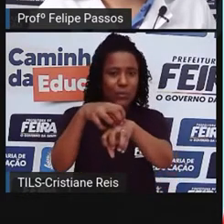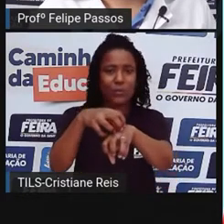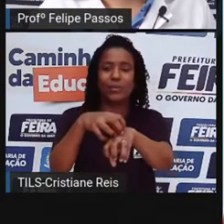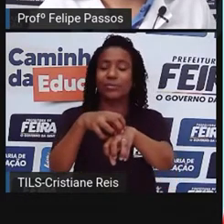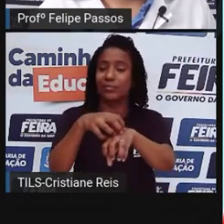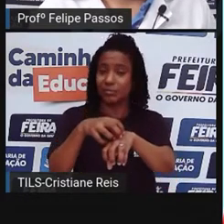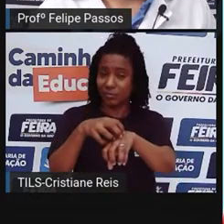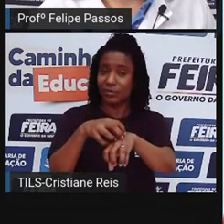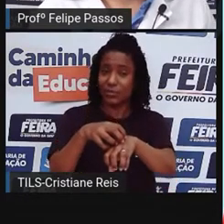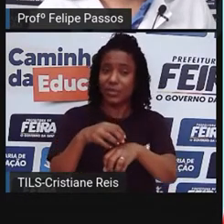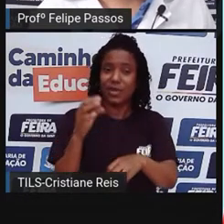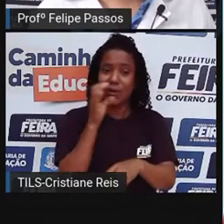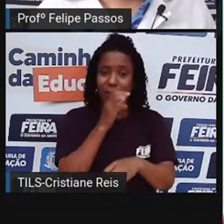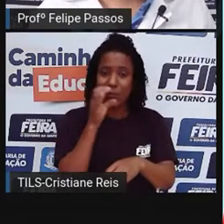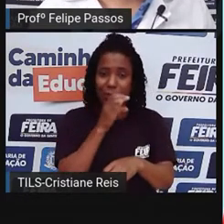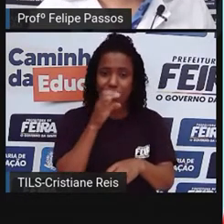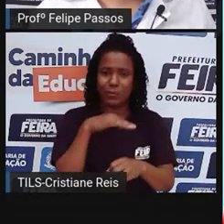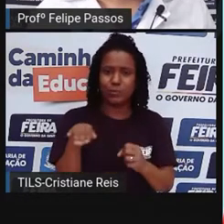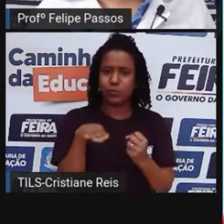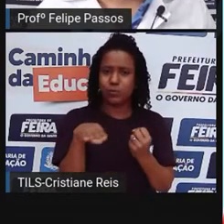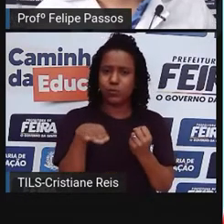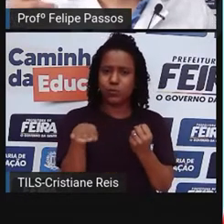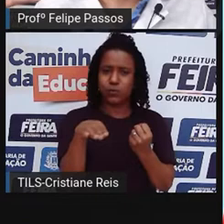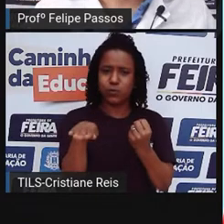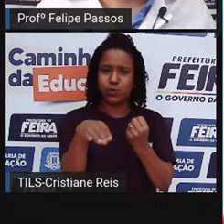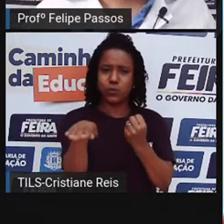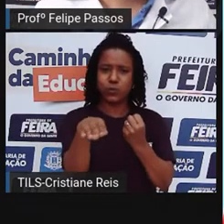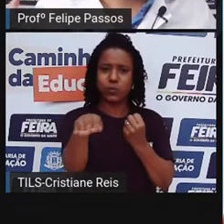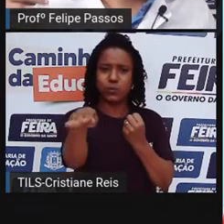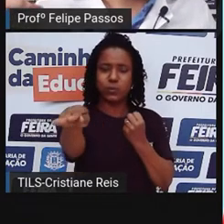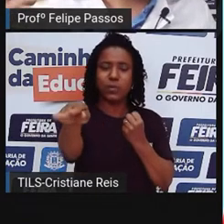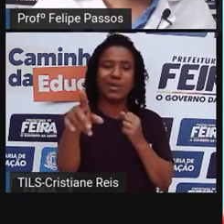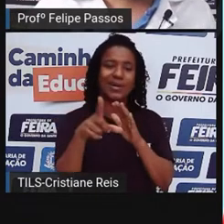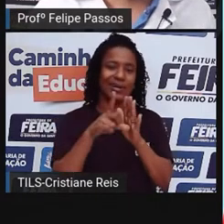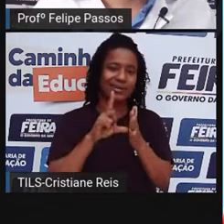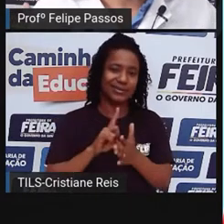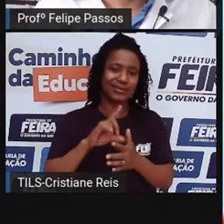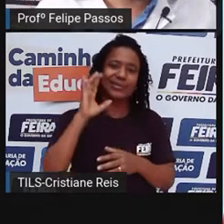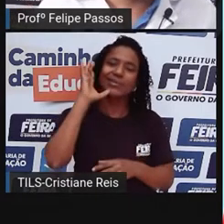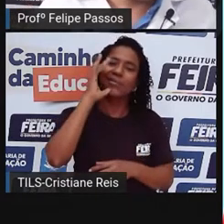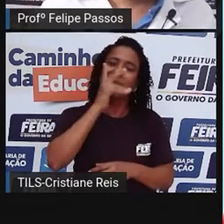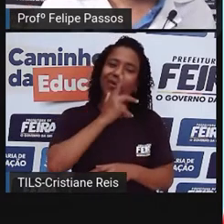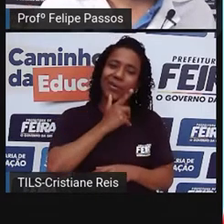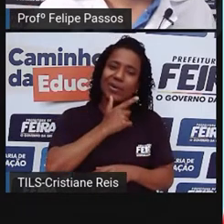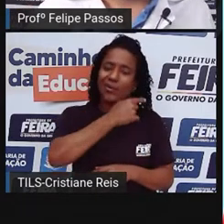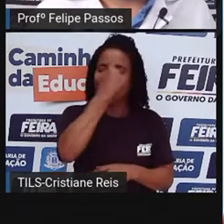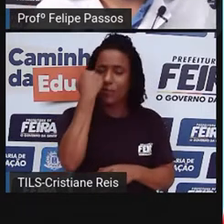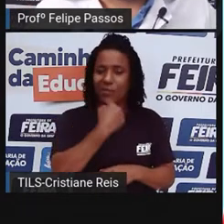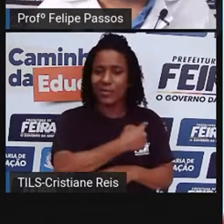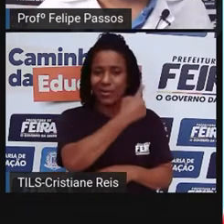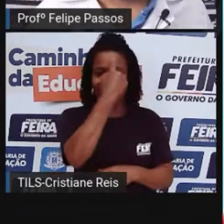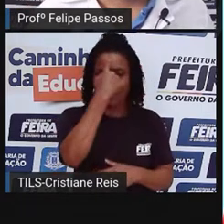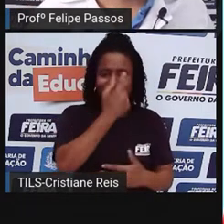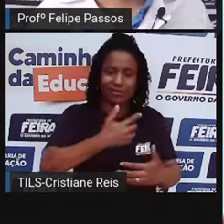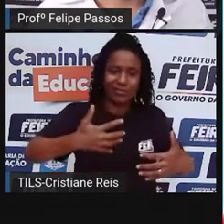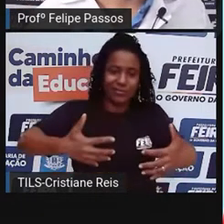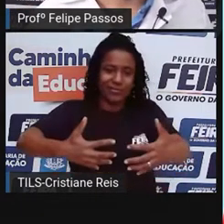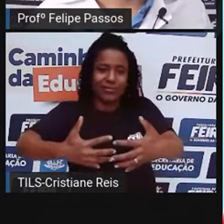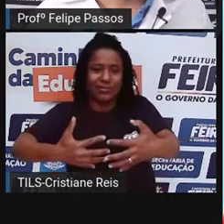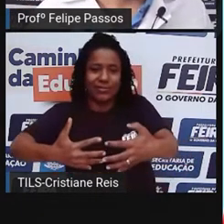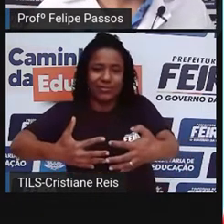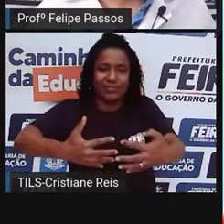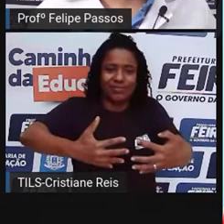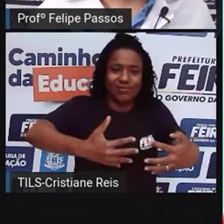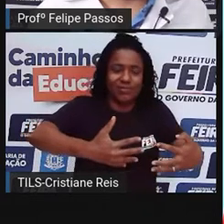Olha que interessante. Então, se você antes demorava uma hora carregando aquelas frutas até a sua caverna lá onde você